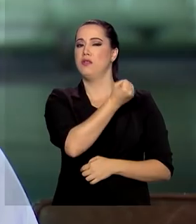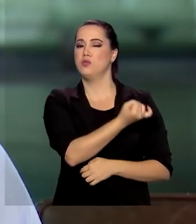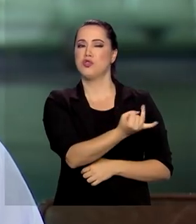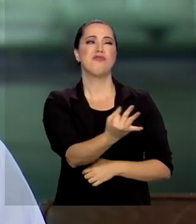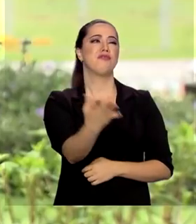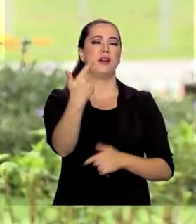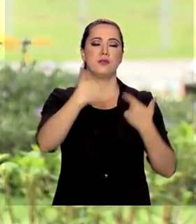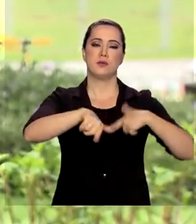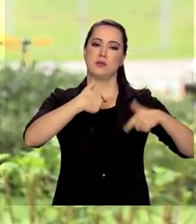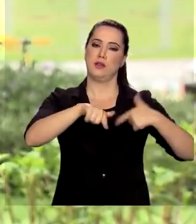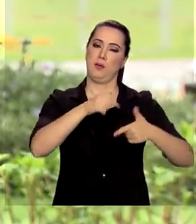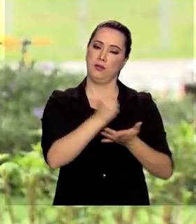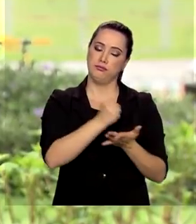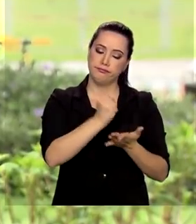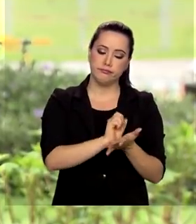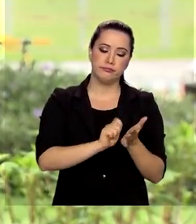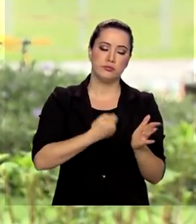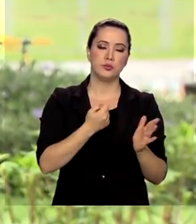de empregos.